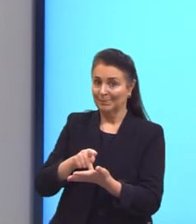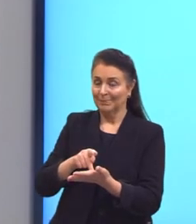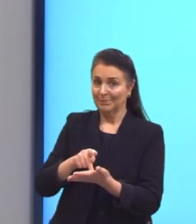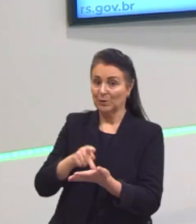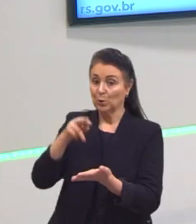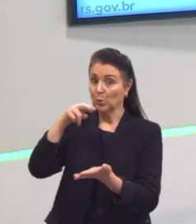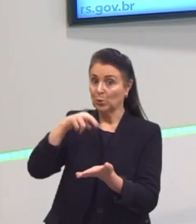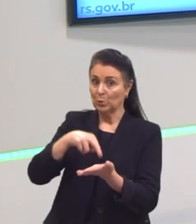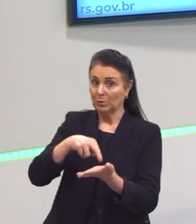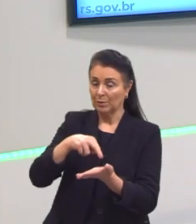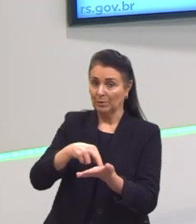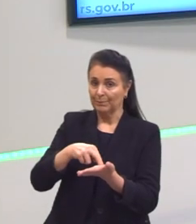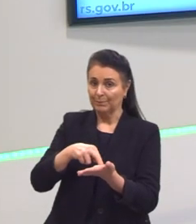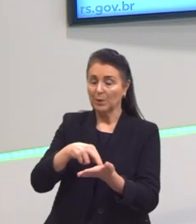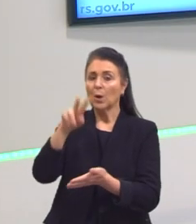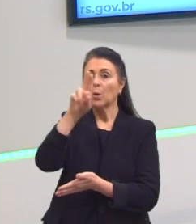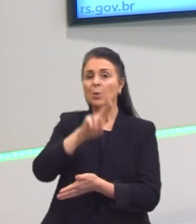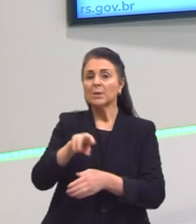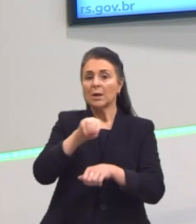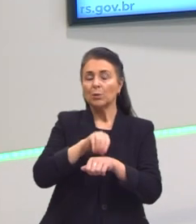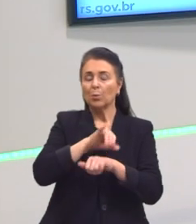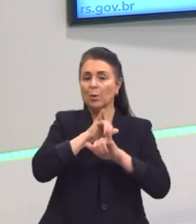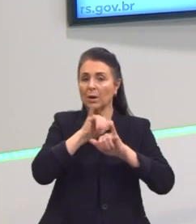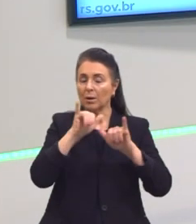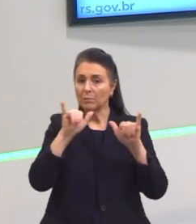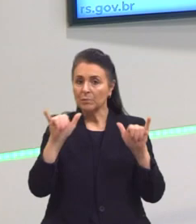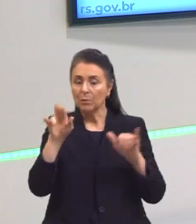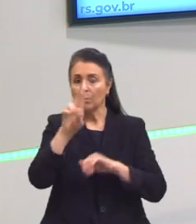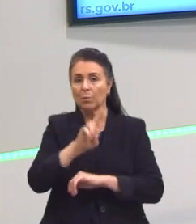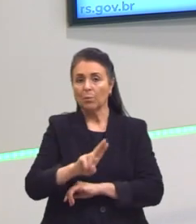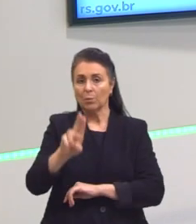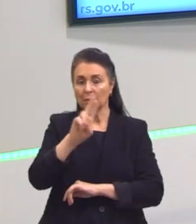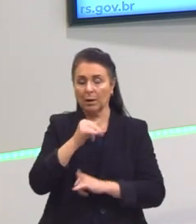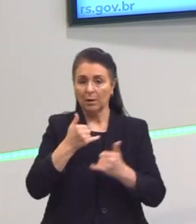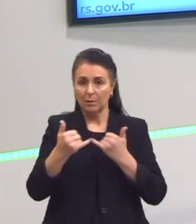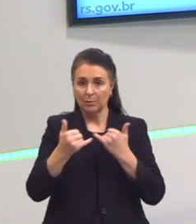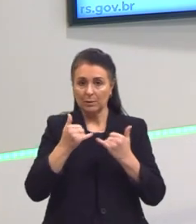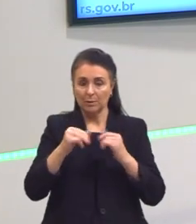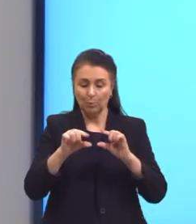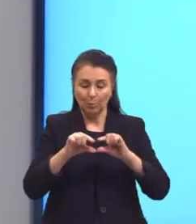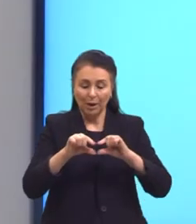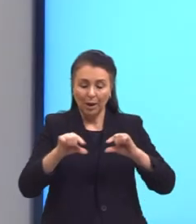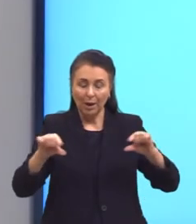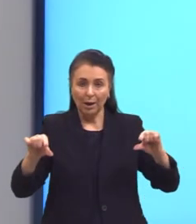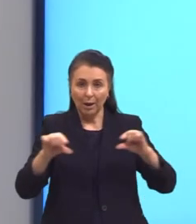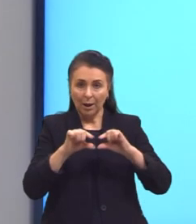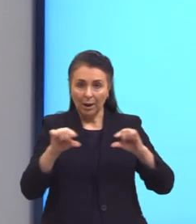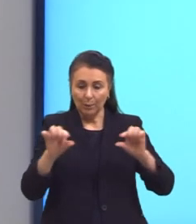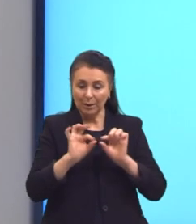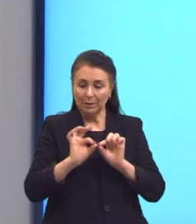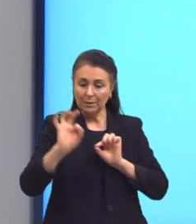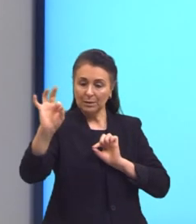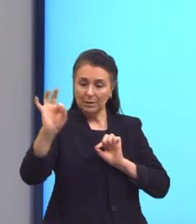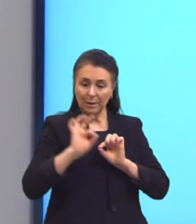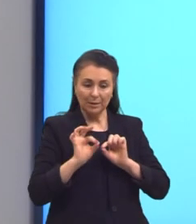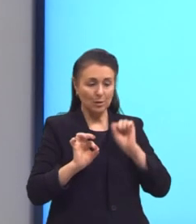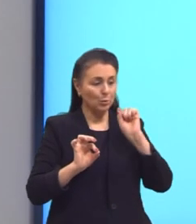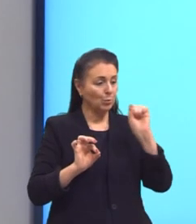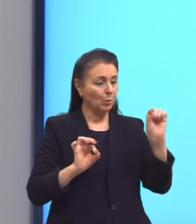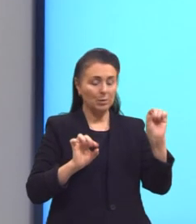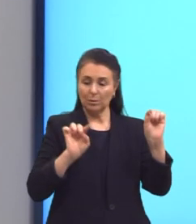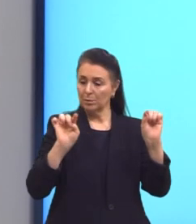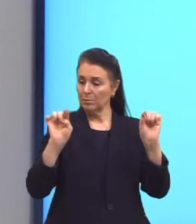Tá? Então, a partir dessa informação, se nós utilizarmos, por exemplo, uma régua para medir a distância entre dois pontos,